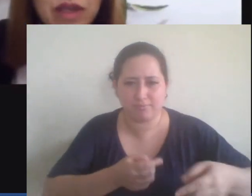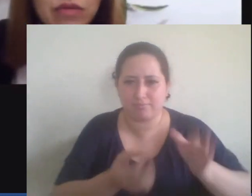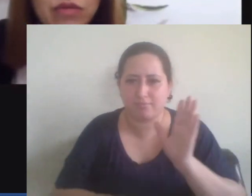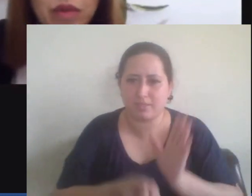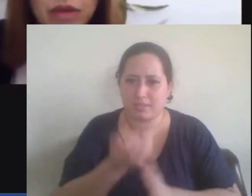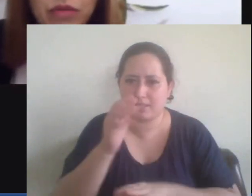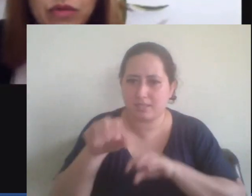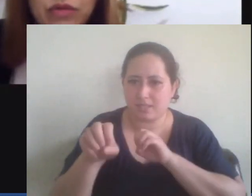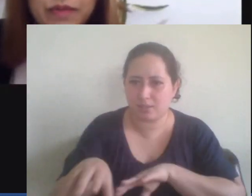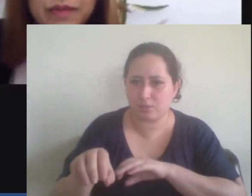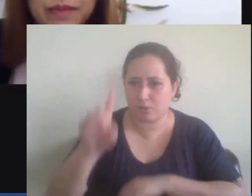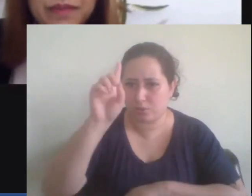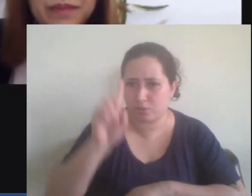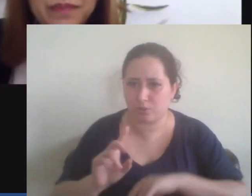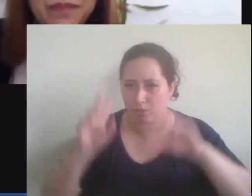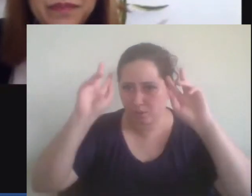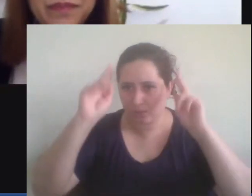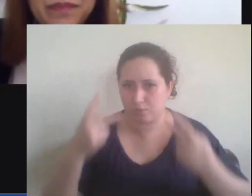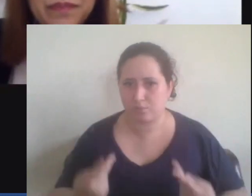educação e direitos humanos